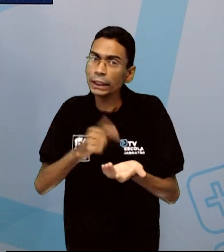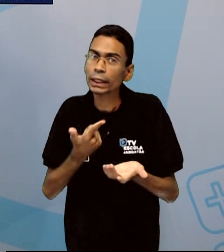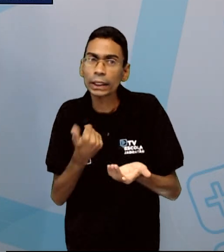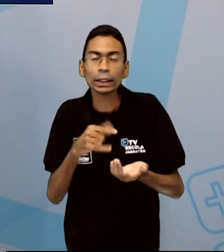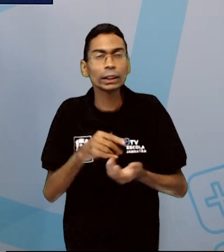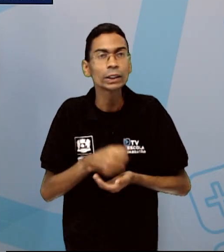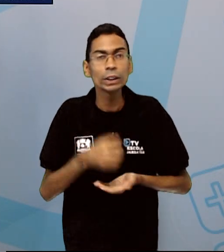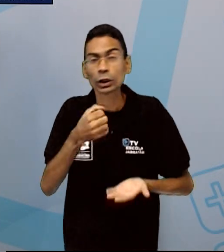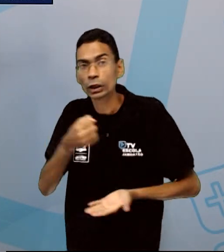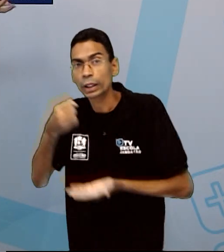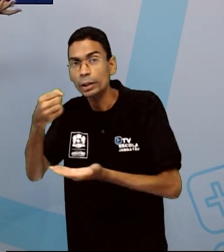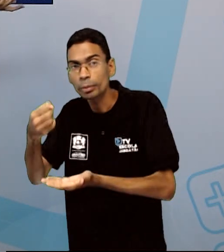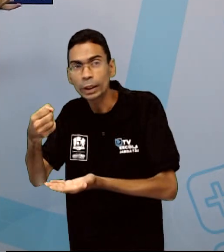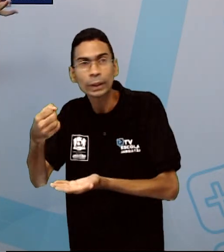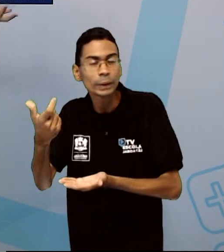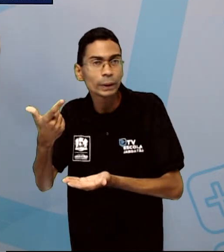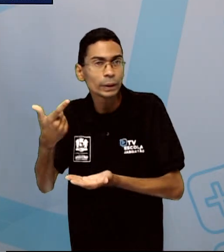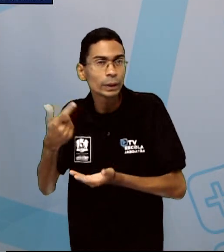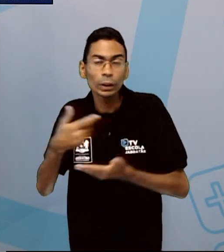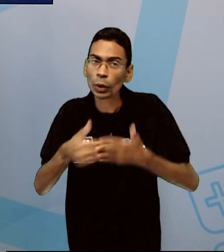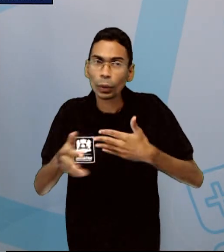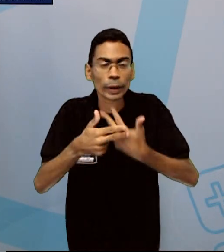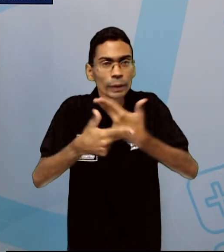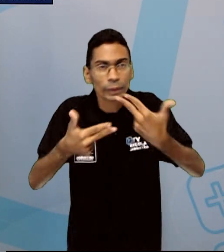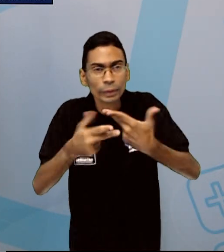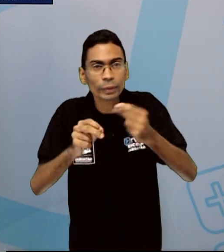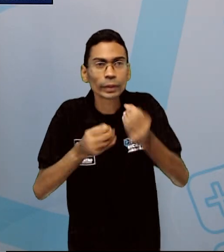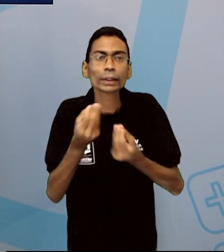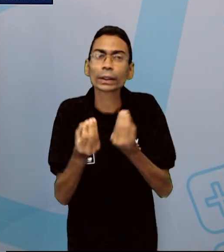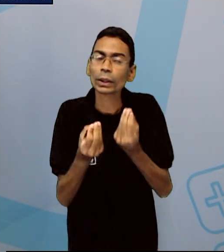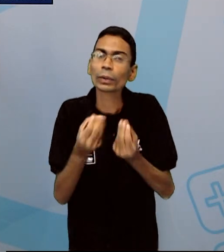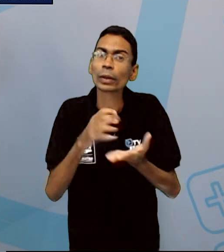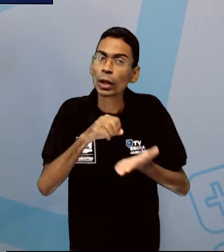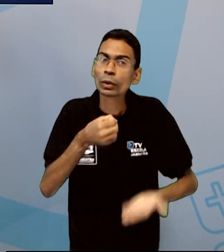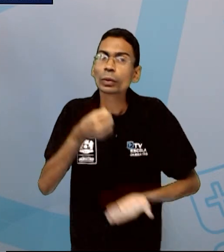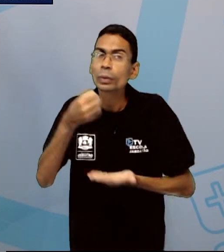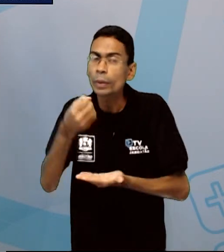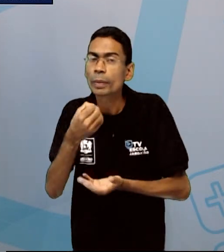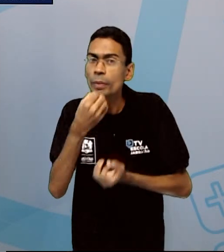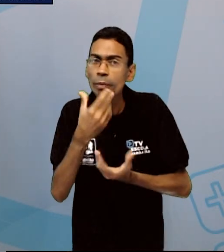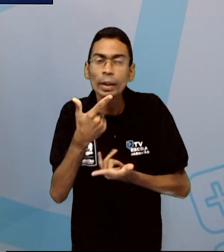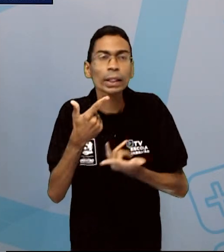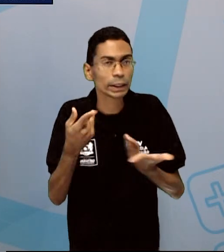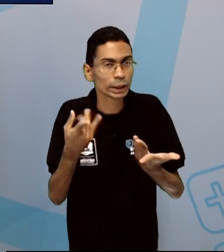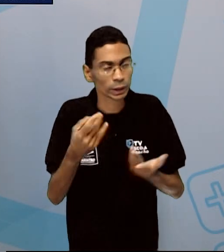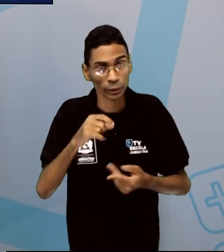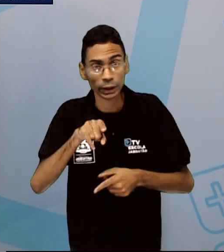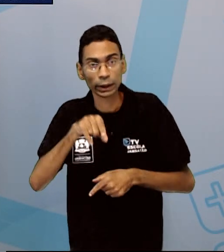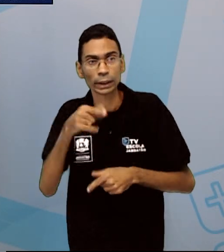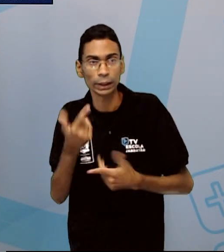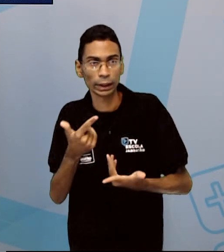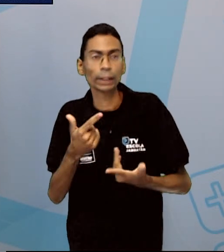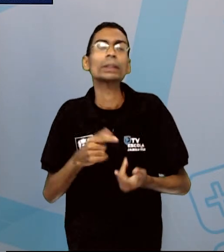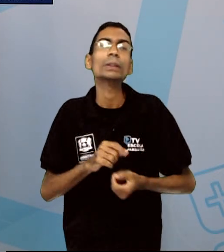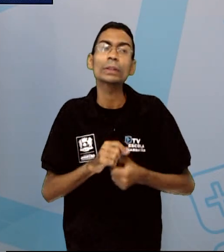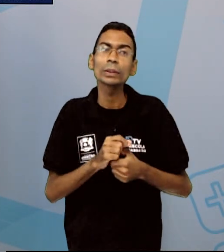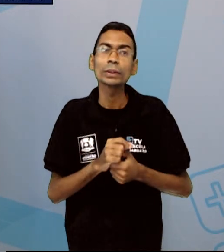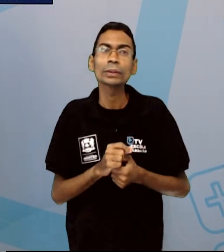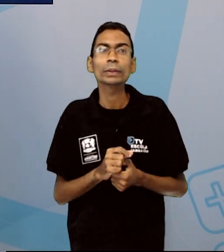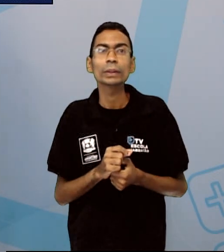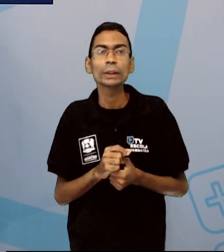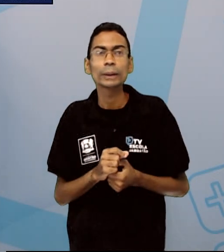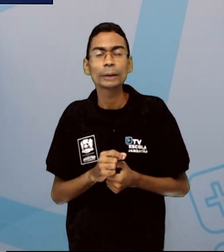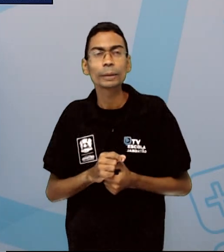ou de alimentos. Saibam que doar faz bem e você está exercendo a sua cidadania.